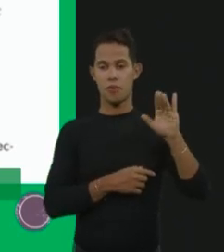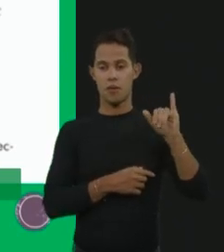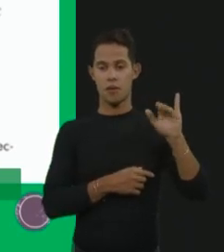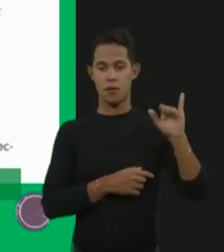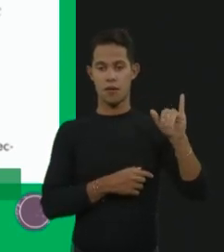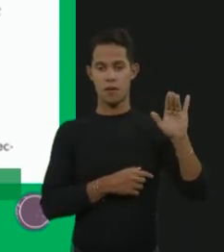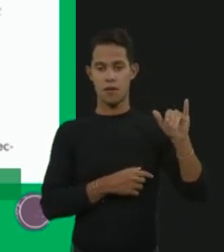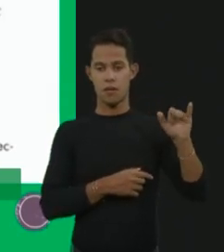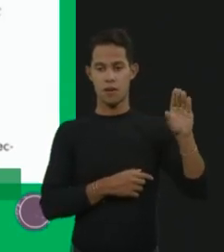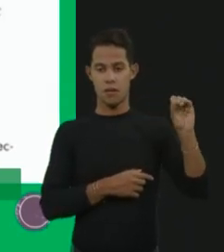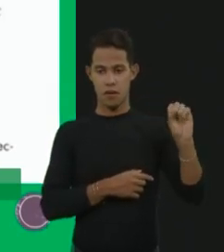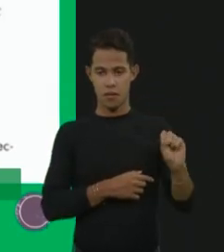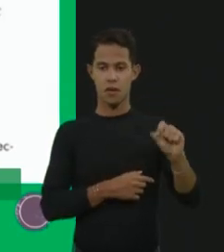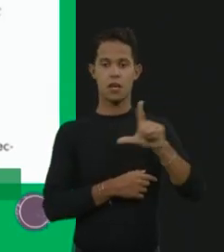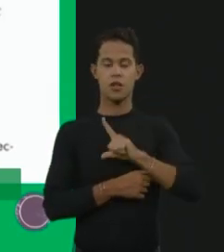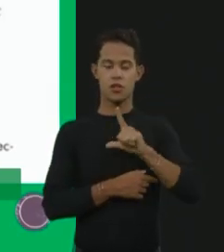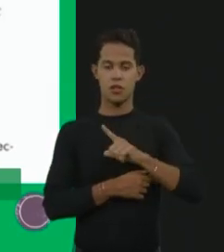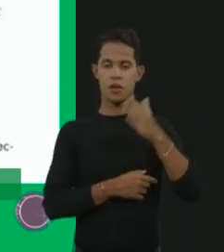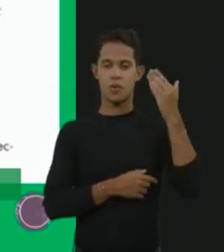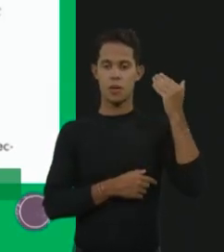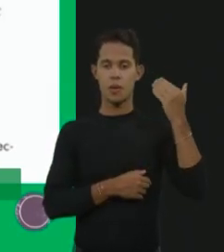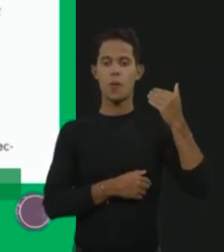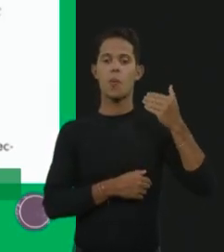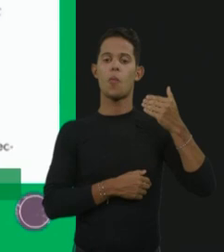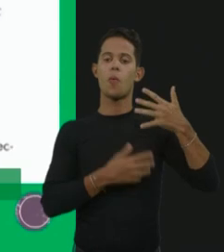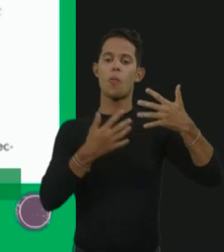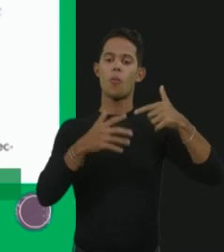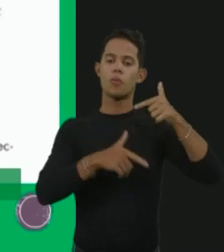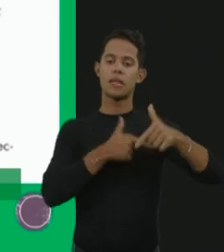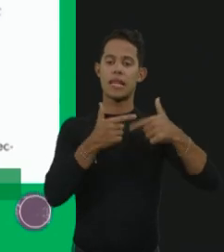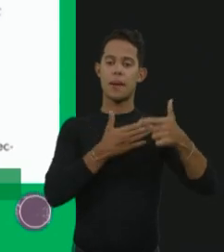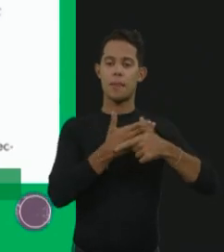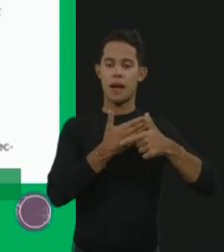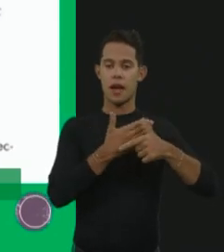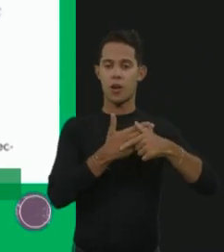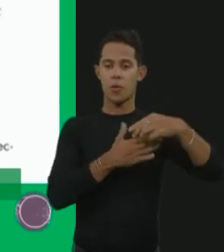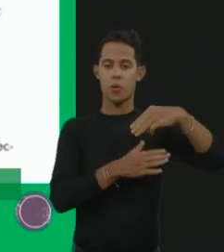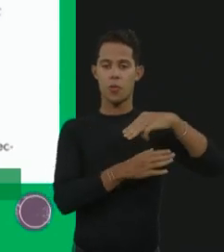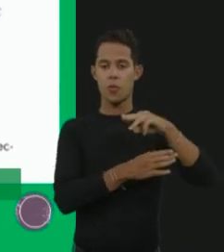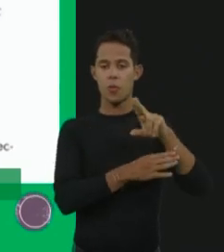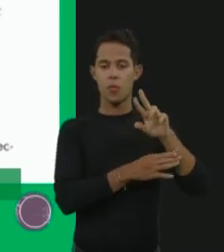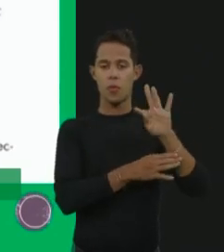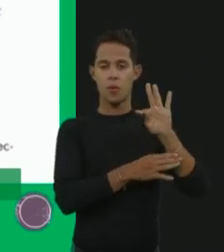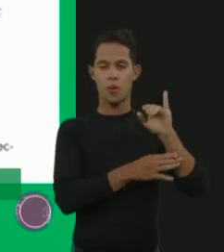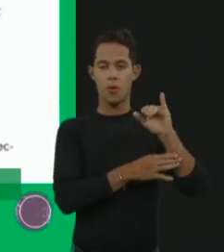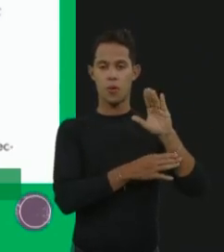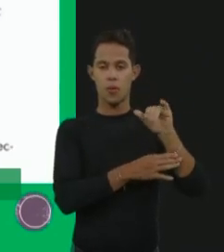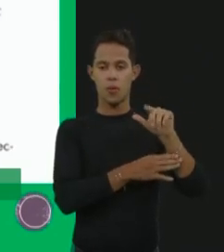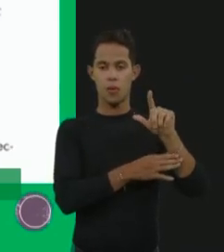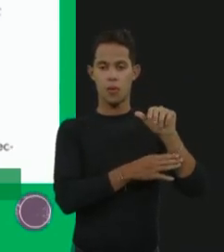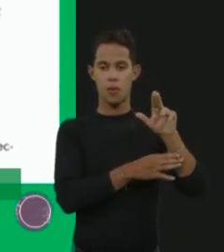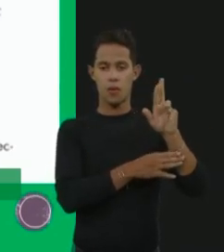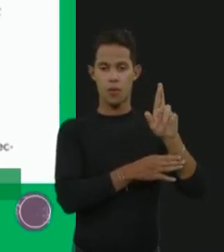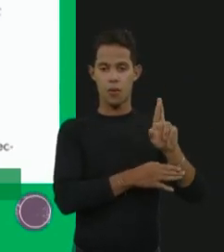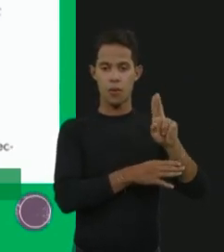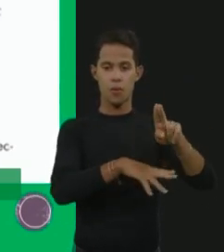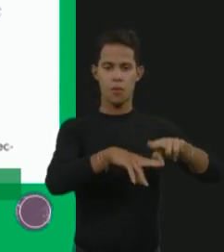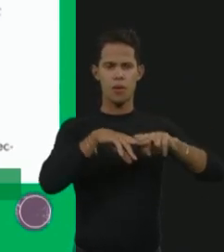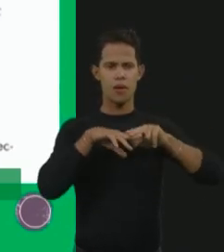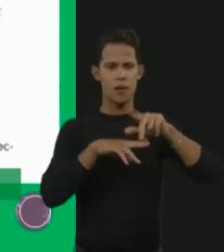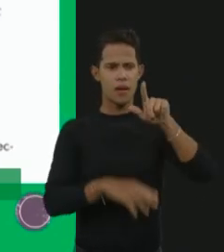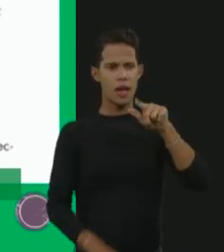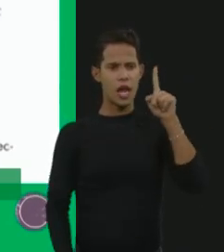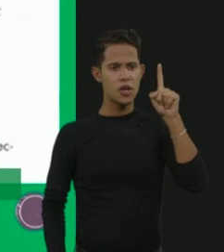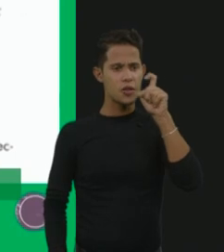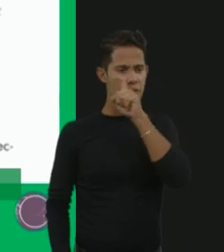função de lixo celular. Hoje, eles são muito importantes. E é por isso que é tão difícil tratar essas doenças. Porque tem lisossomo em tudo